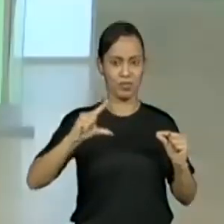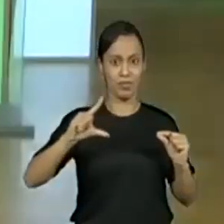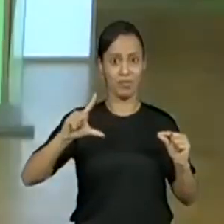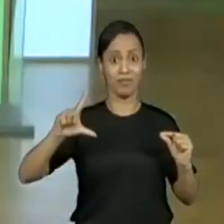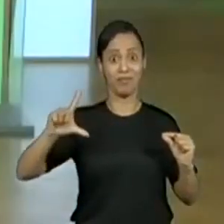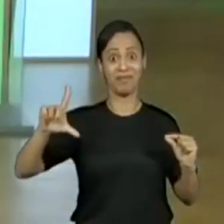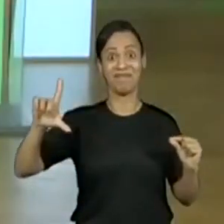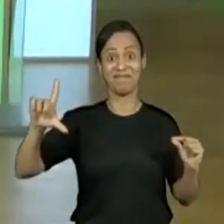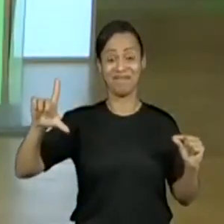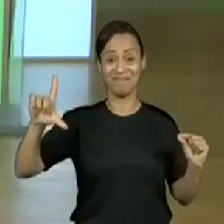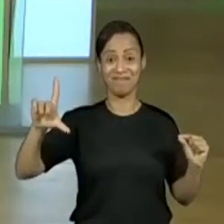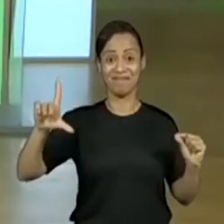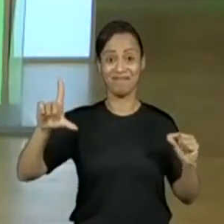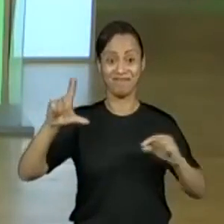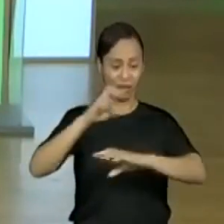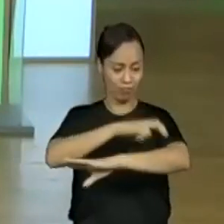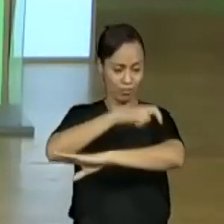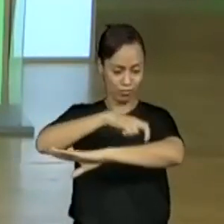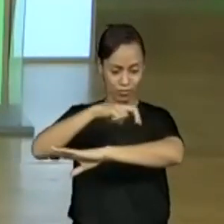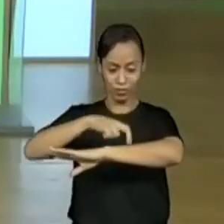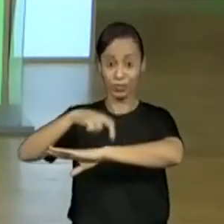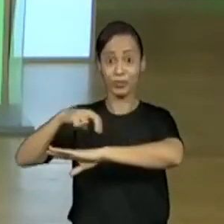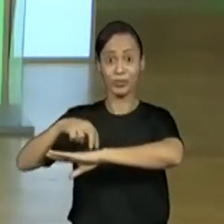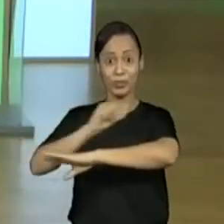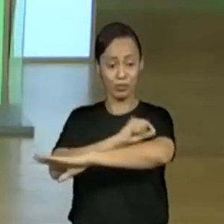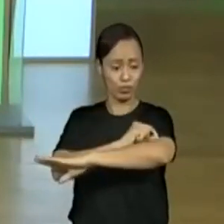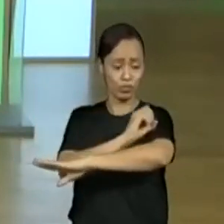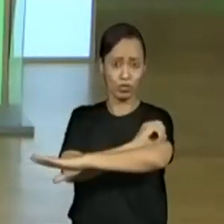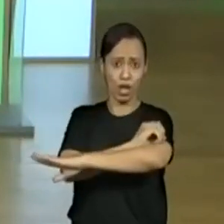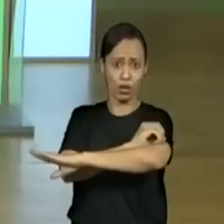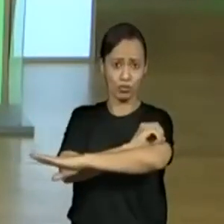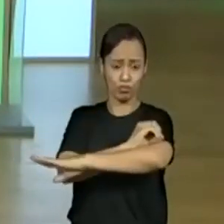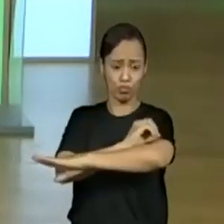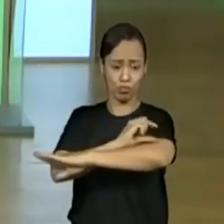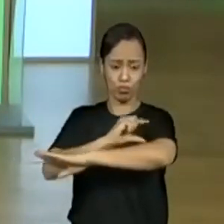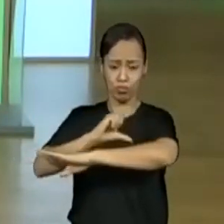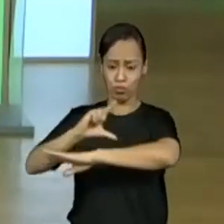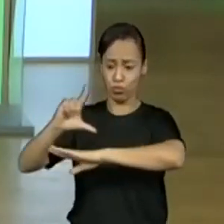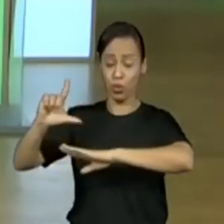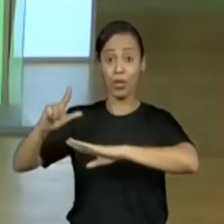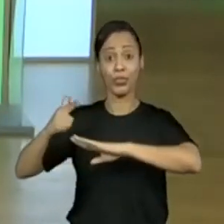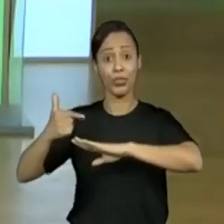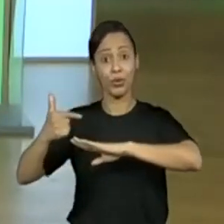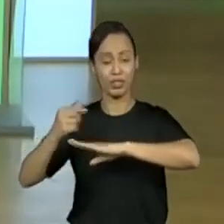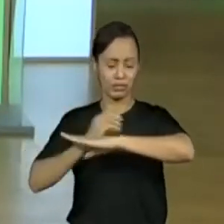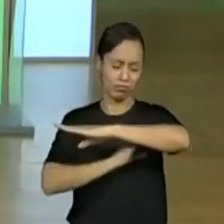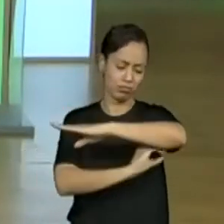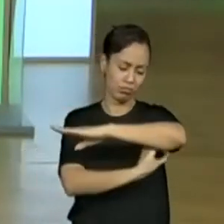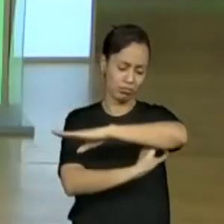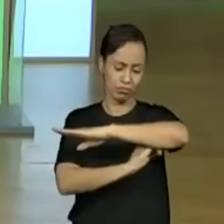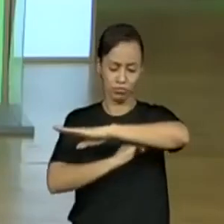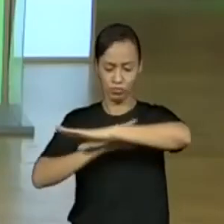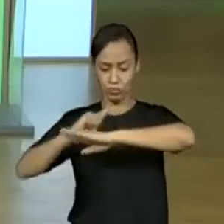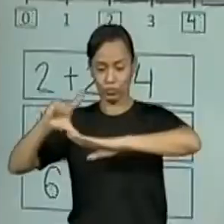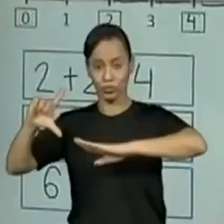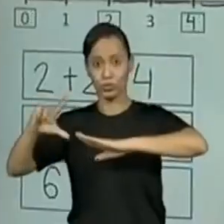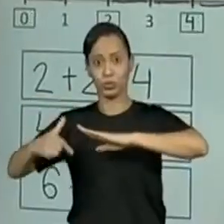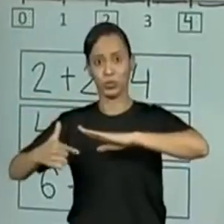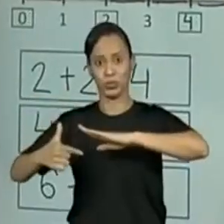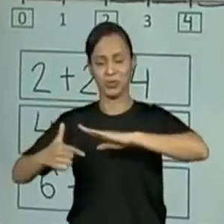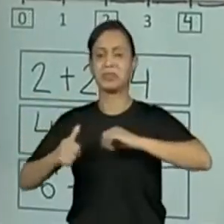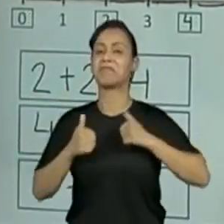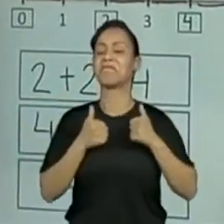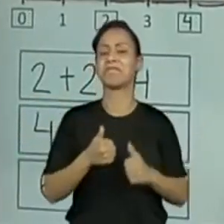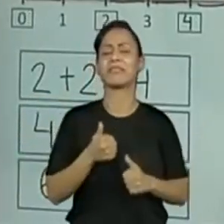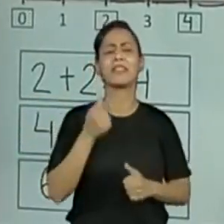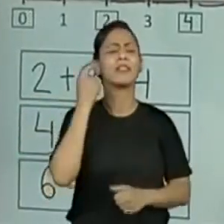do canguru, nessa sequência ordenada, que saltou, então, de 2 em 2, não é, Progenou? Sim. A gente vai pensar um